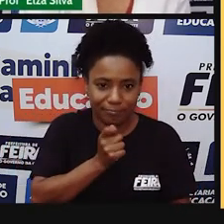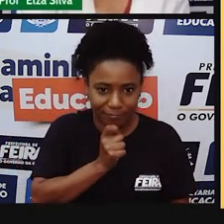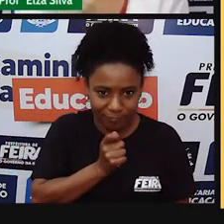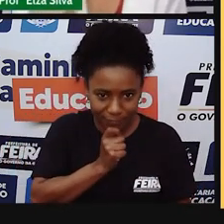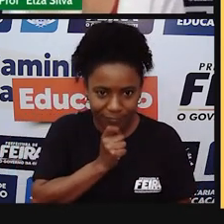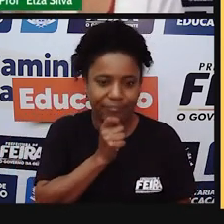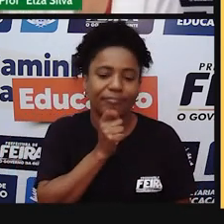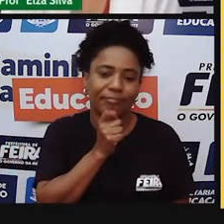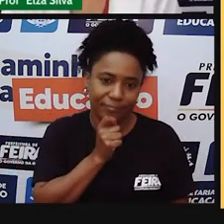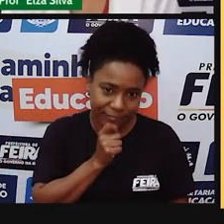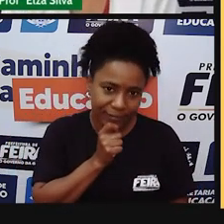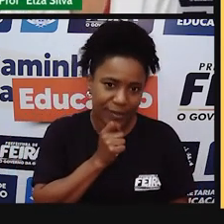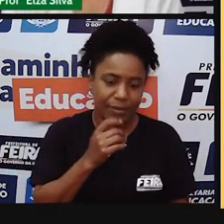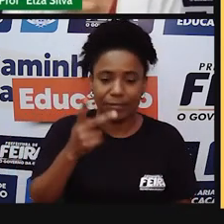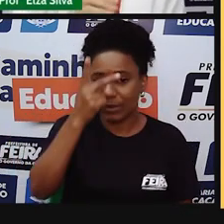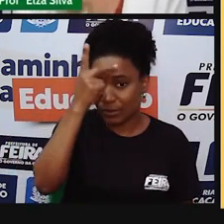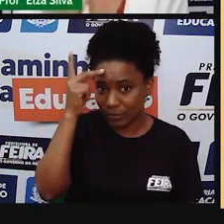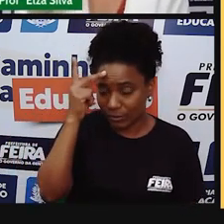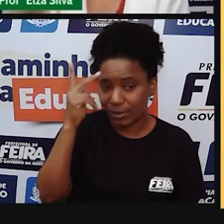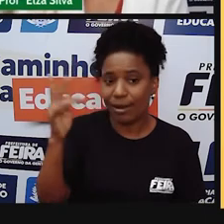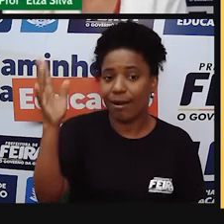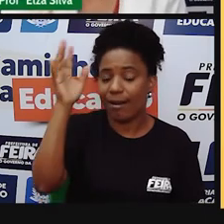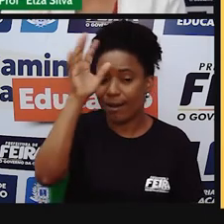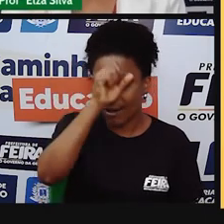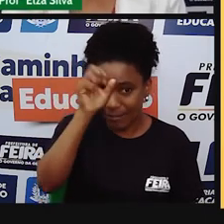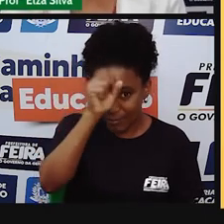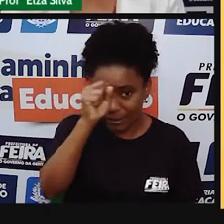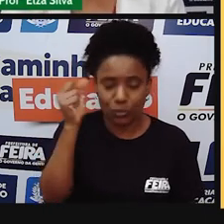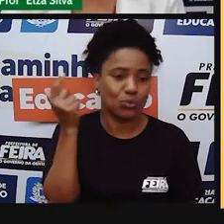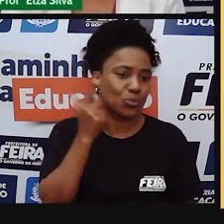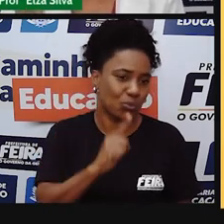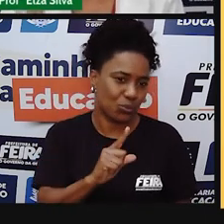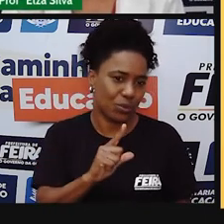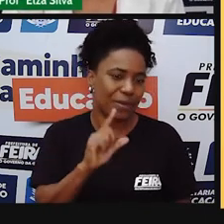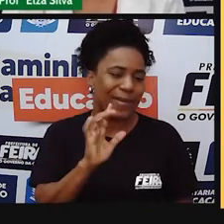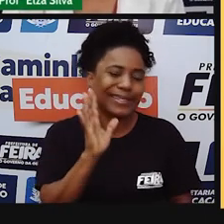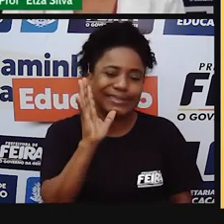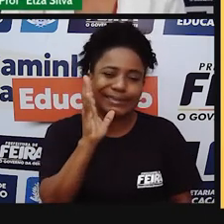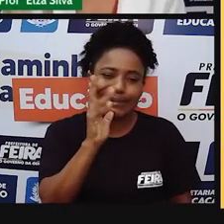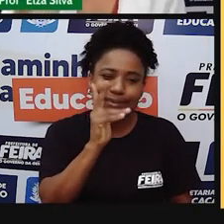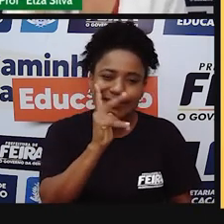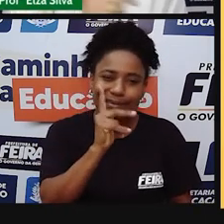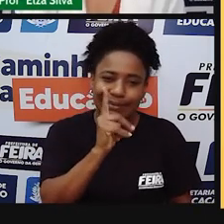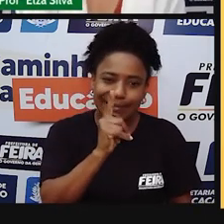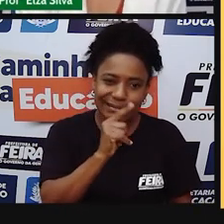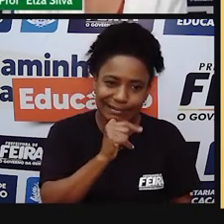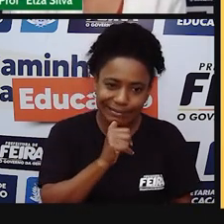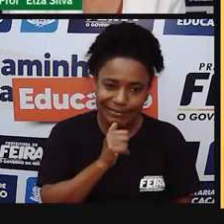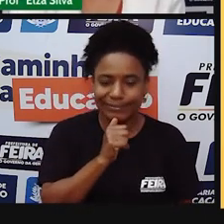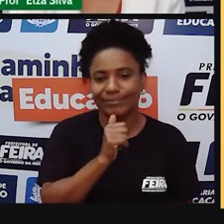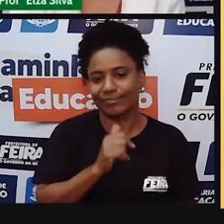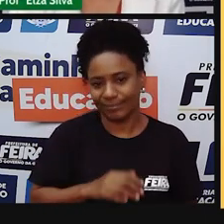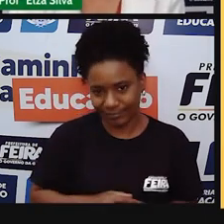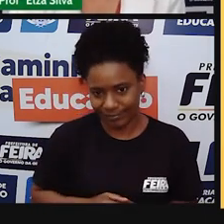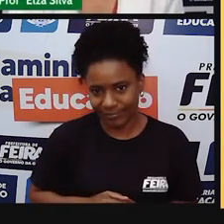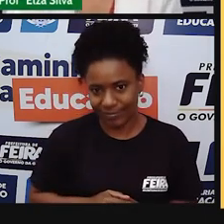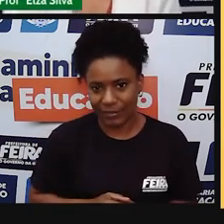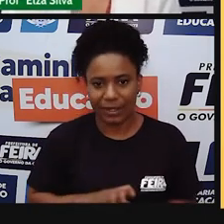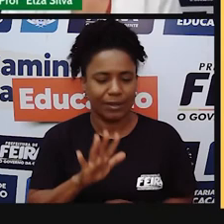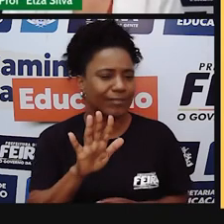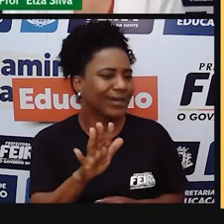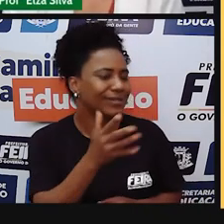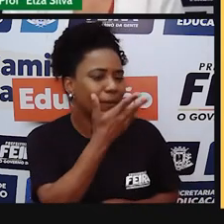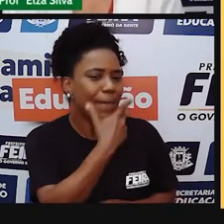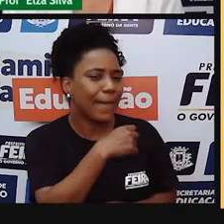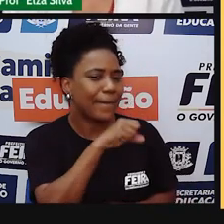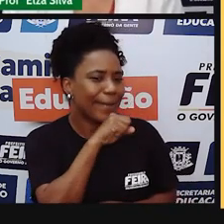essas pessoas que vão aprender, mas elas vão demorar um pouco mais, ok? E como é que o pai de